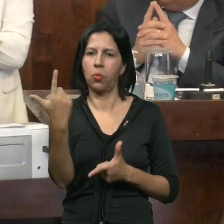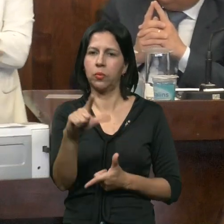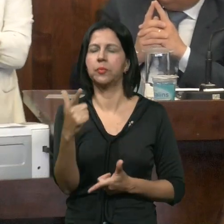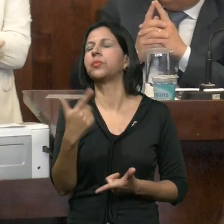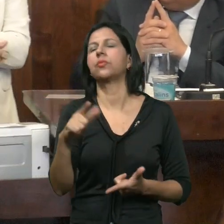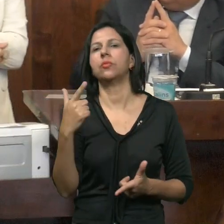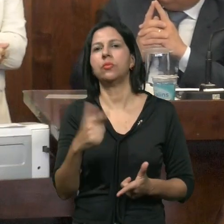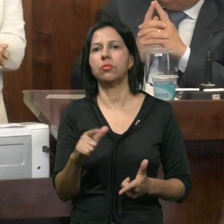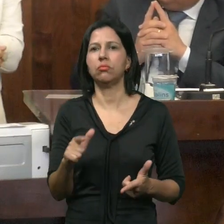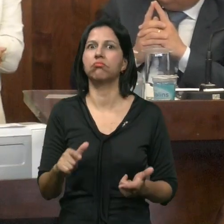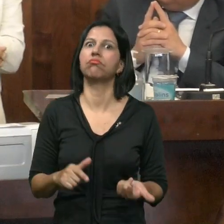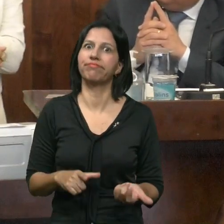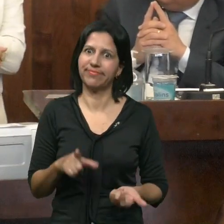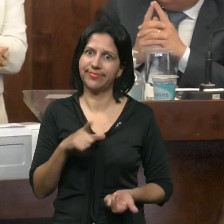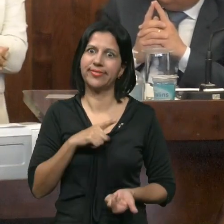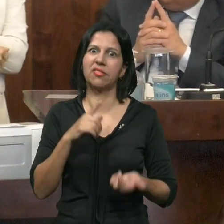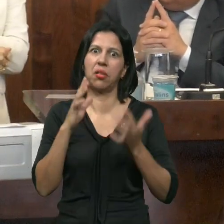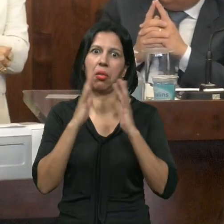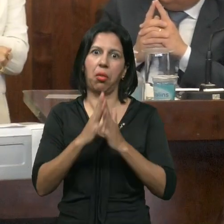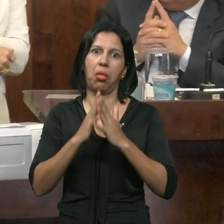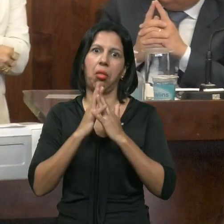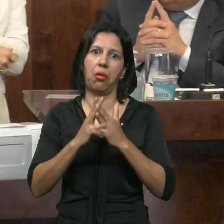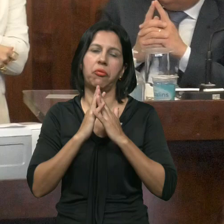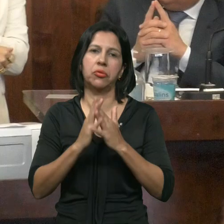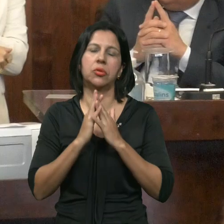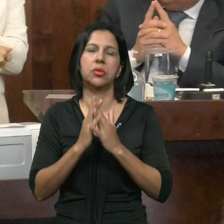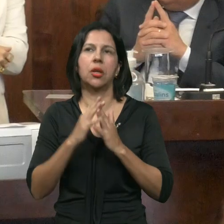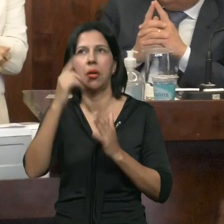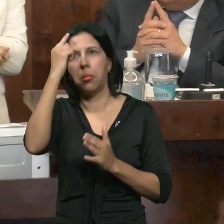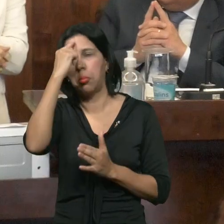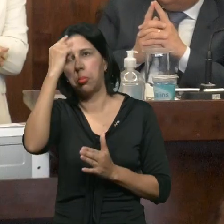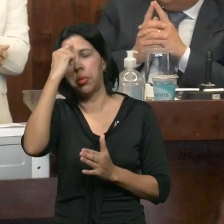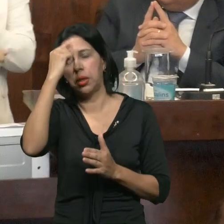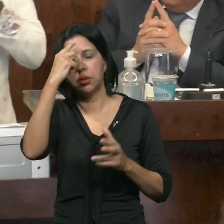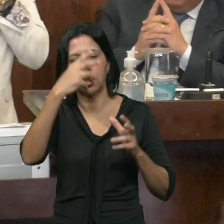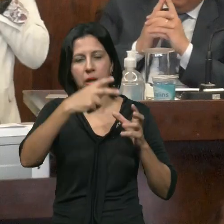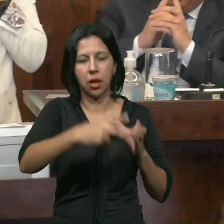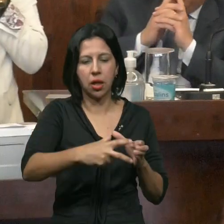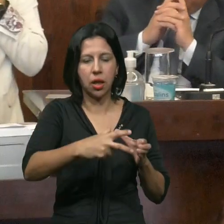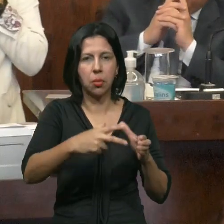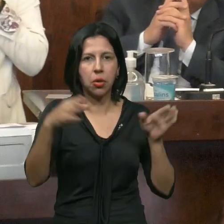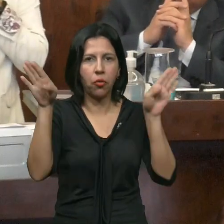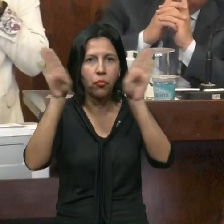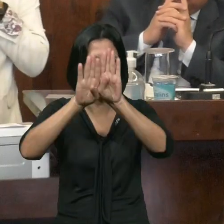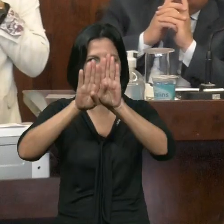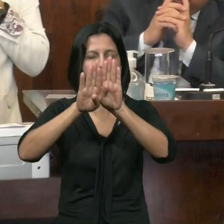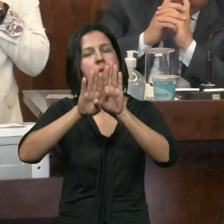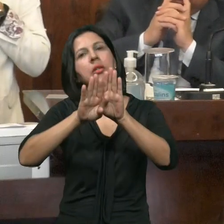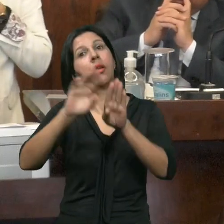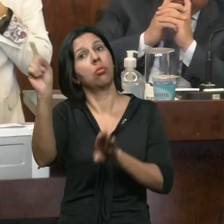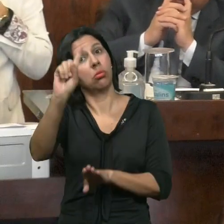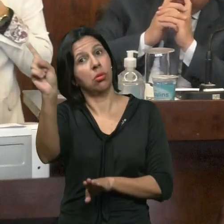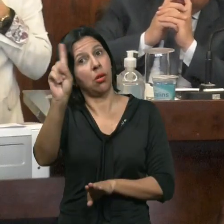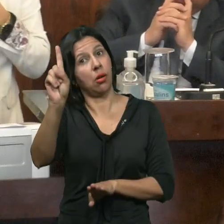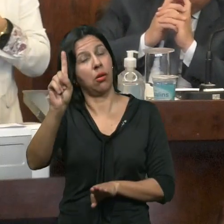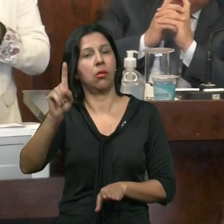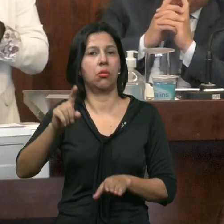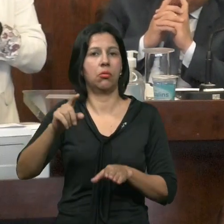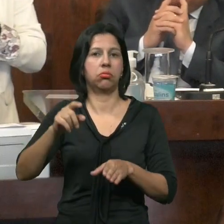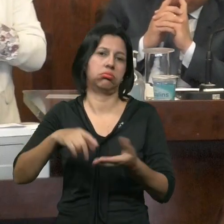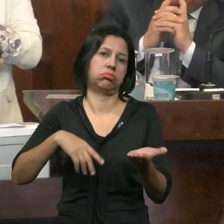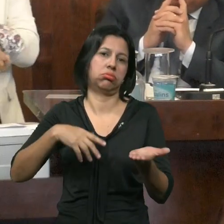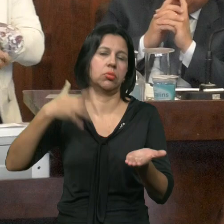Confusão Quando Falam De Recesso Eles Acham Que A Câmara Está Fechada Só Não Tem As Sessões Camaradas Mas